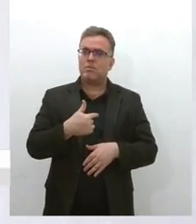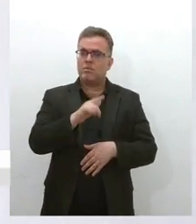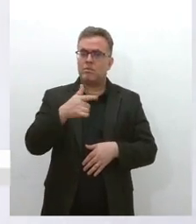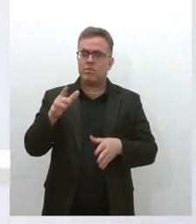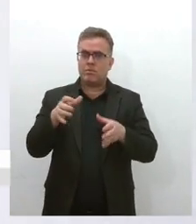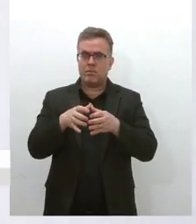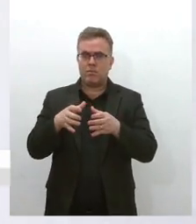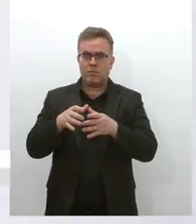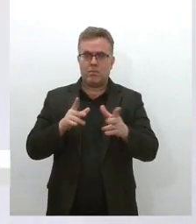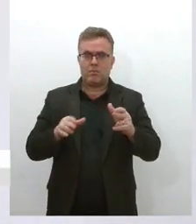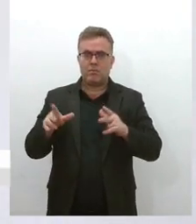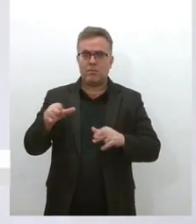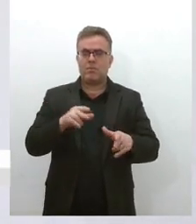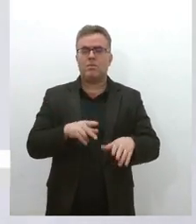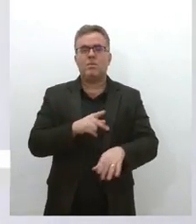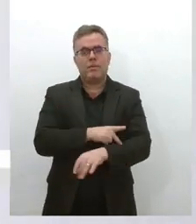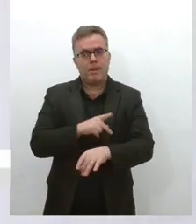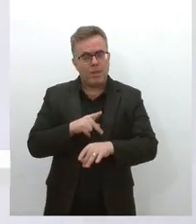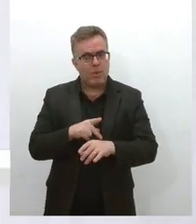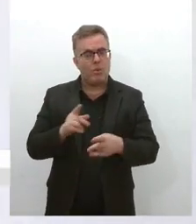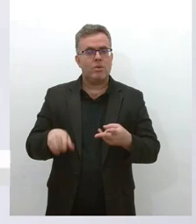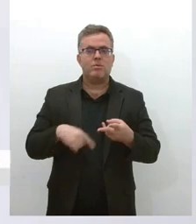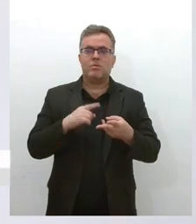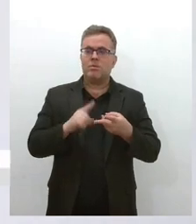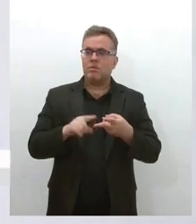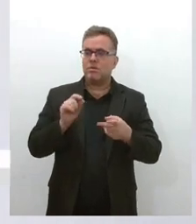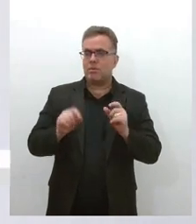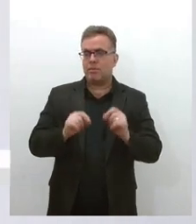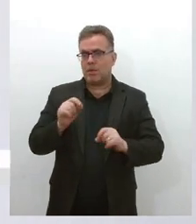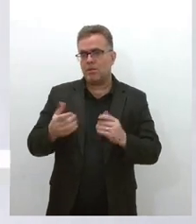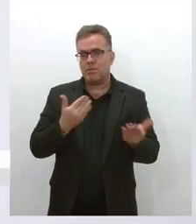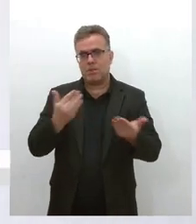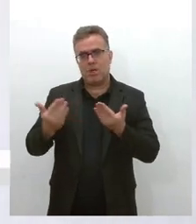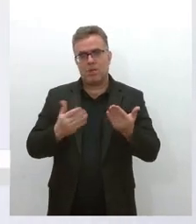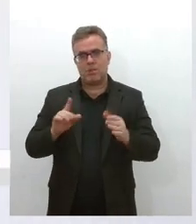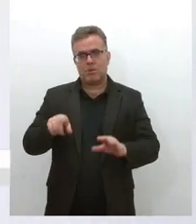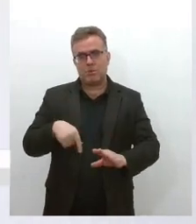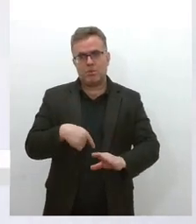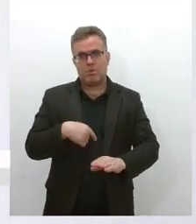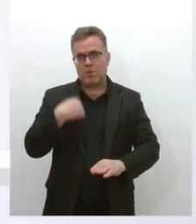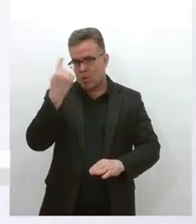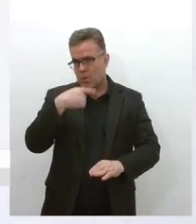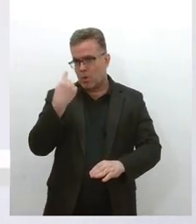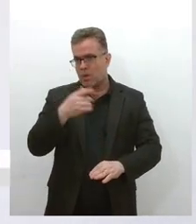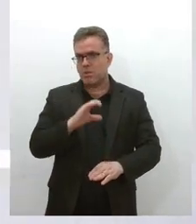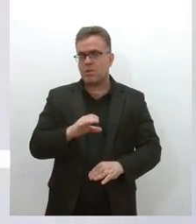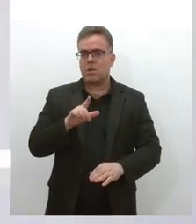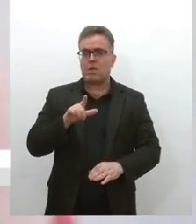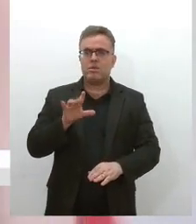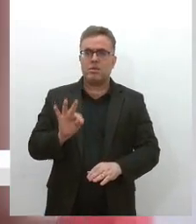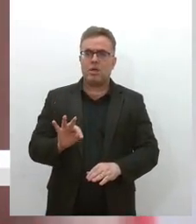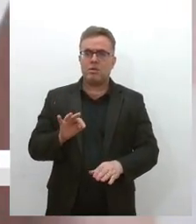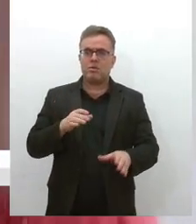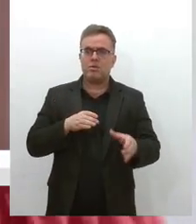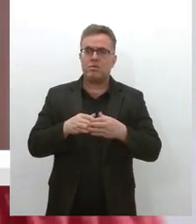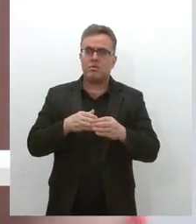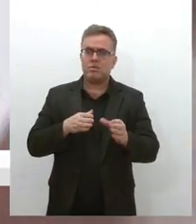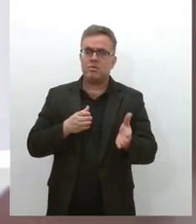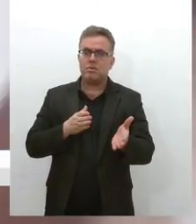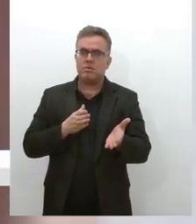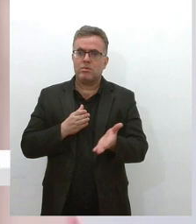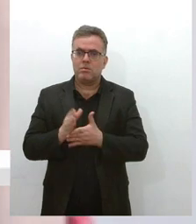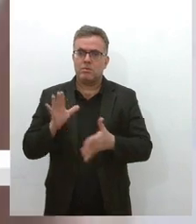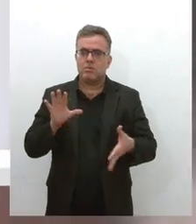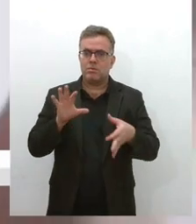como pedagogos e psicólogos, que tinham um regime de trabalho regido pela CLT, eram concursados, né, mas vinculados a um